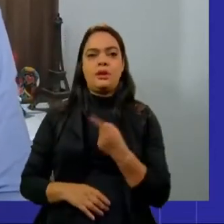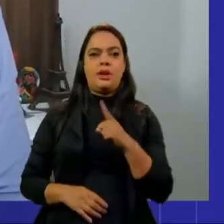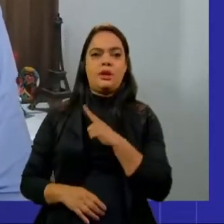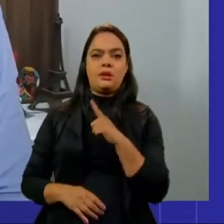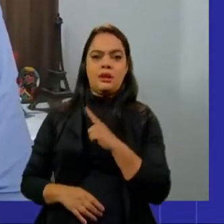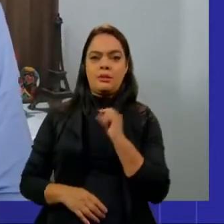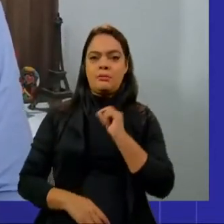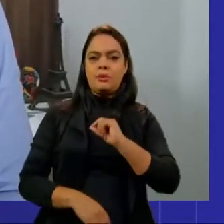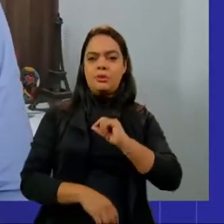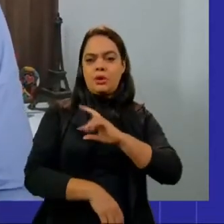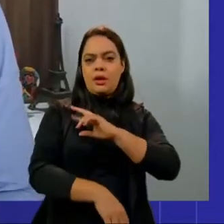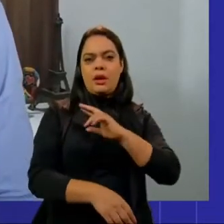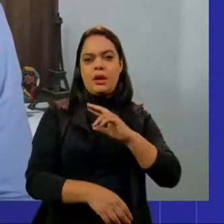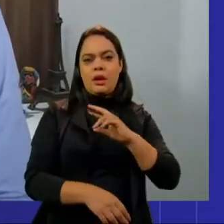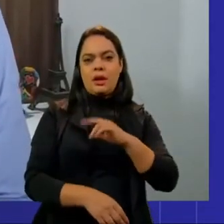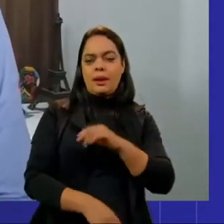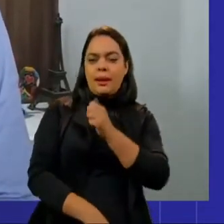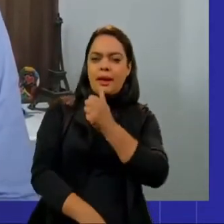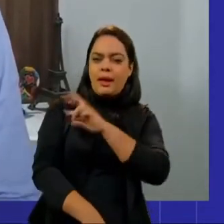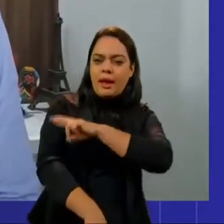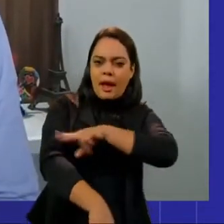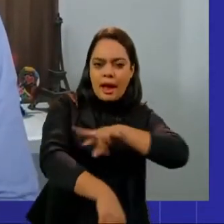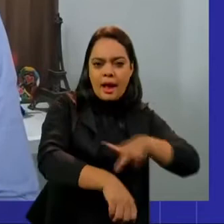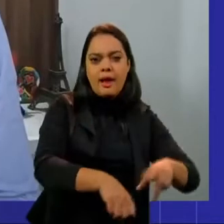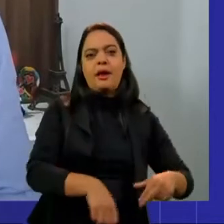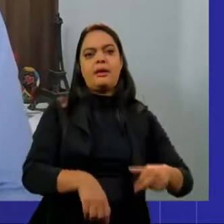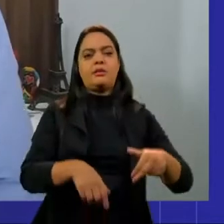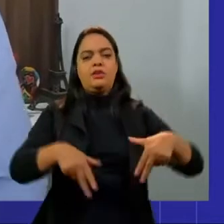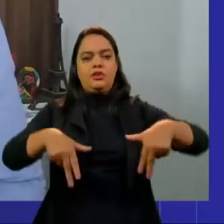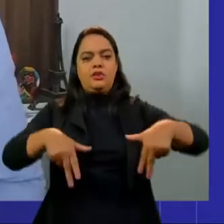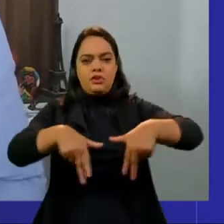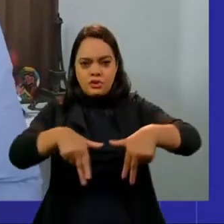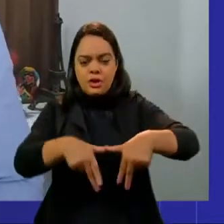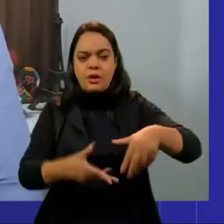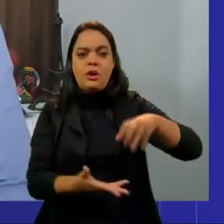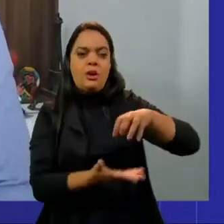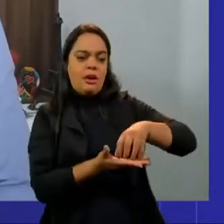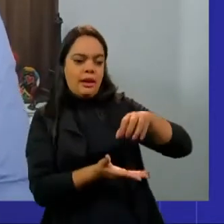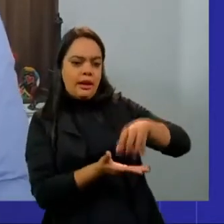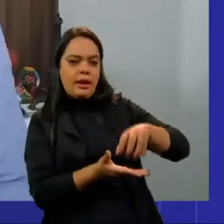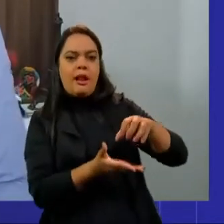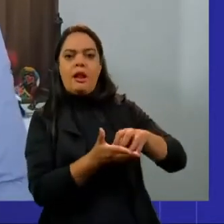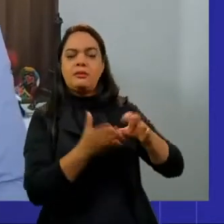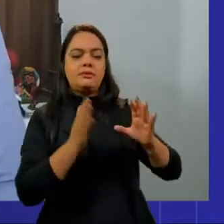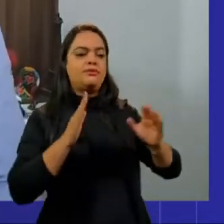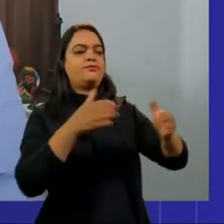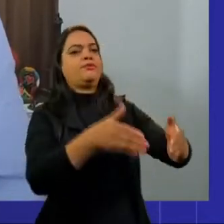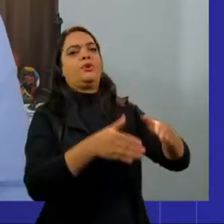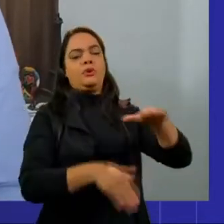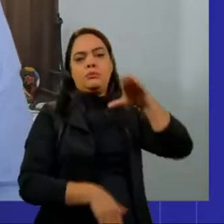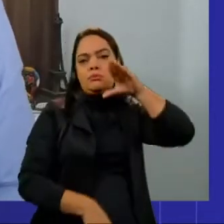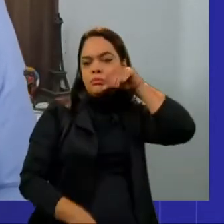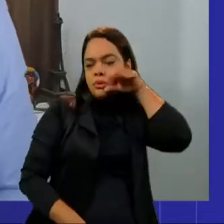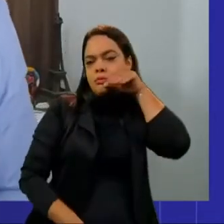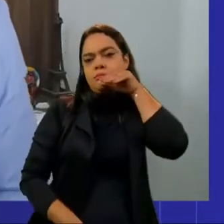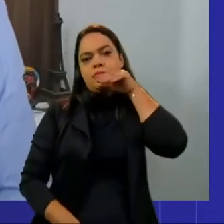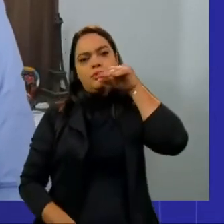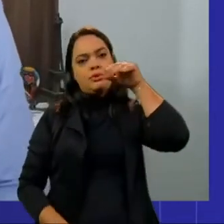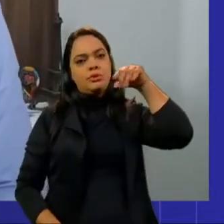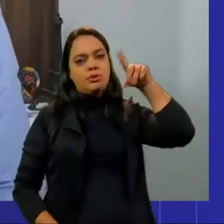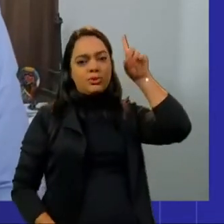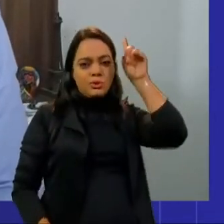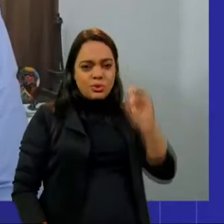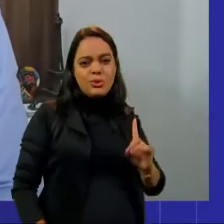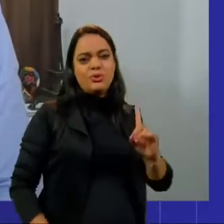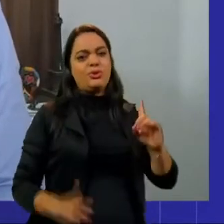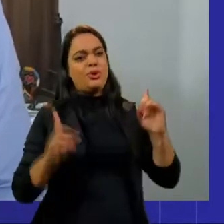raça, gênero e classe para a gente pensar no trabalho doméstico. O direito acaba sendo dificultado